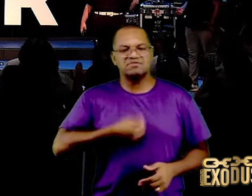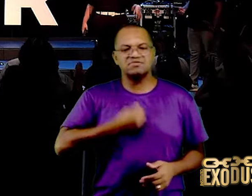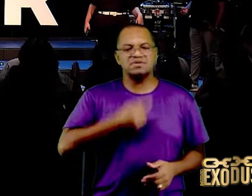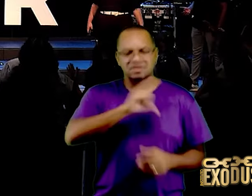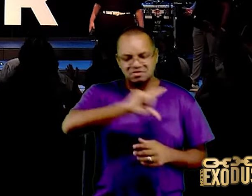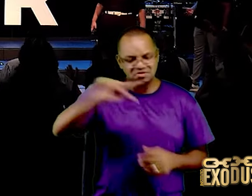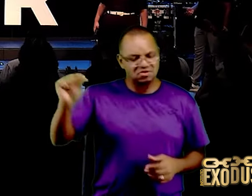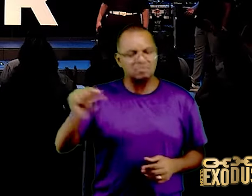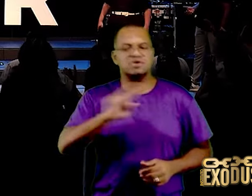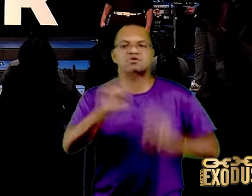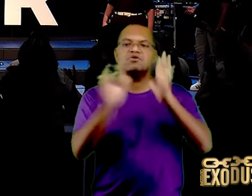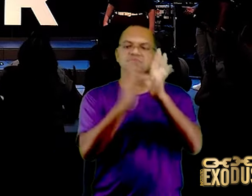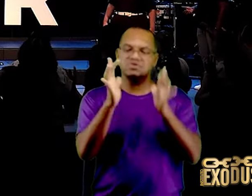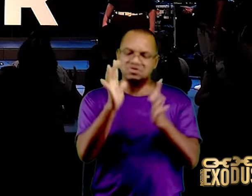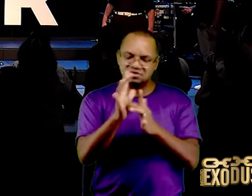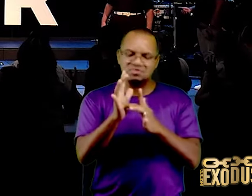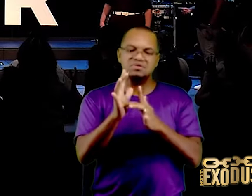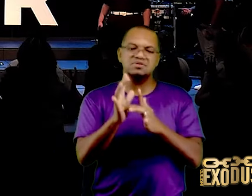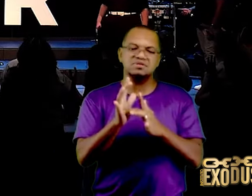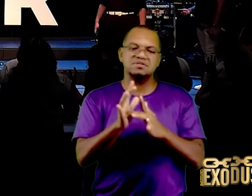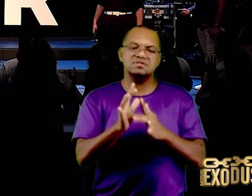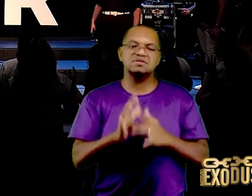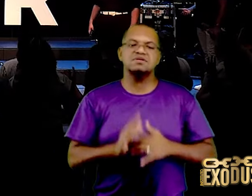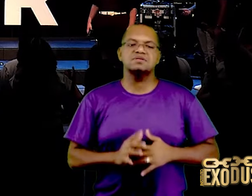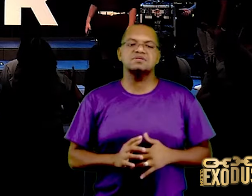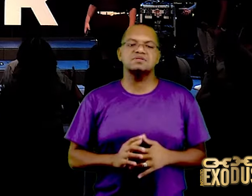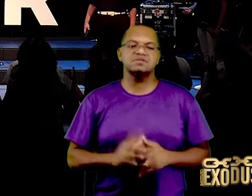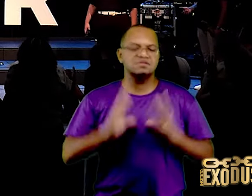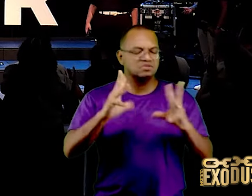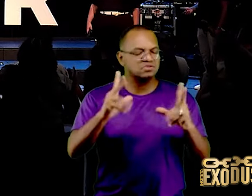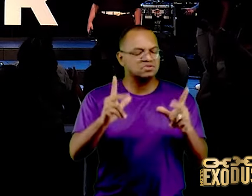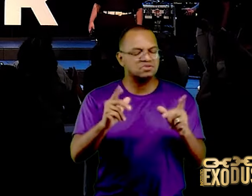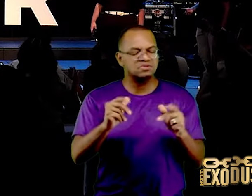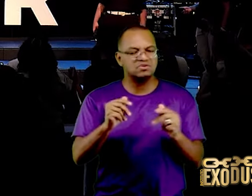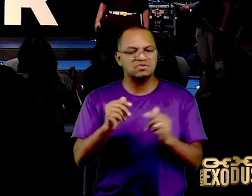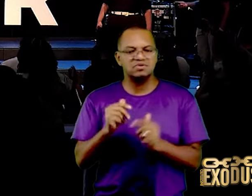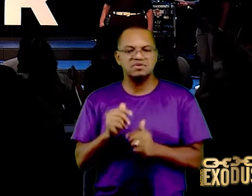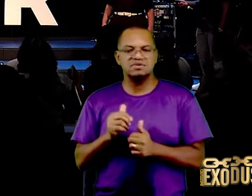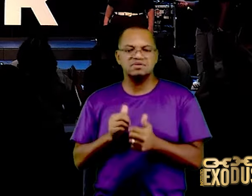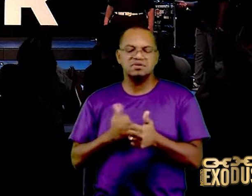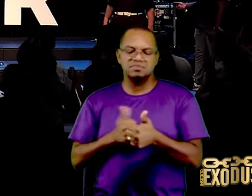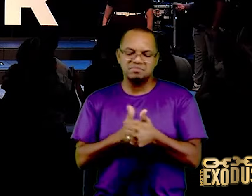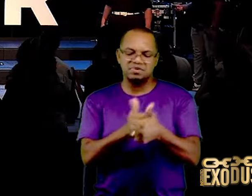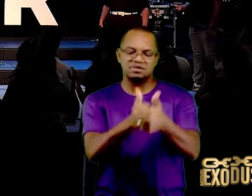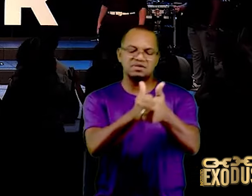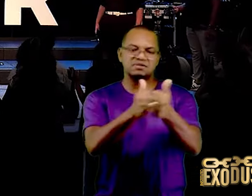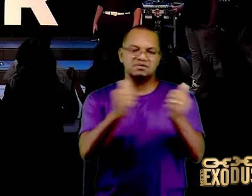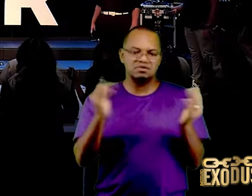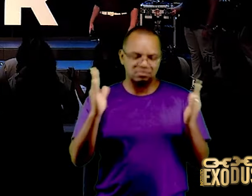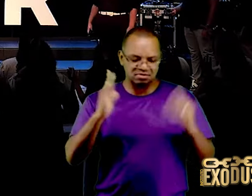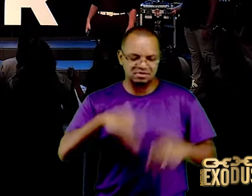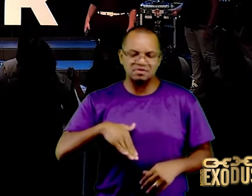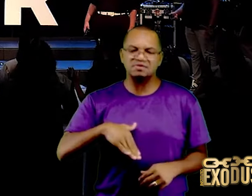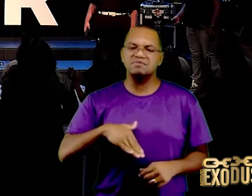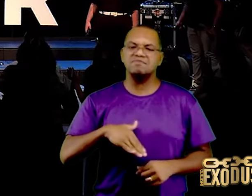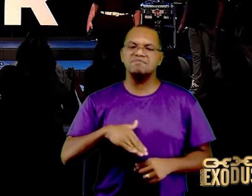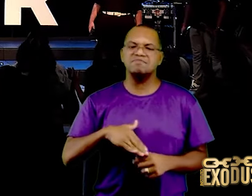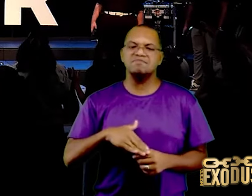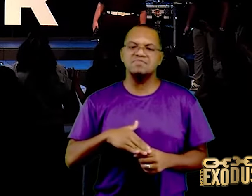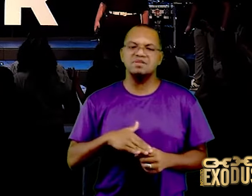em nome de Jesus, toda perseguição cíclica, toda